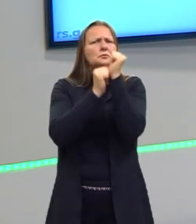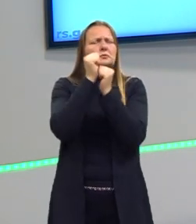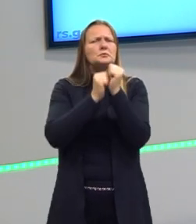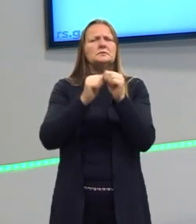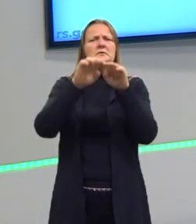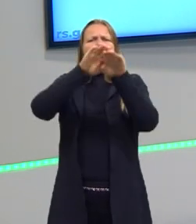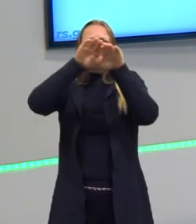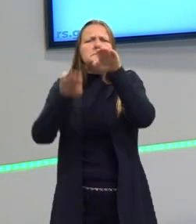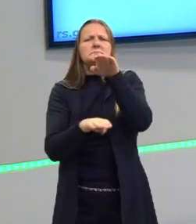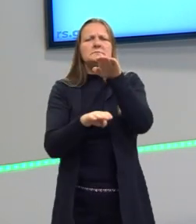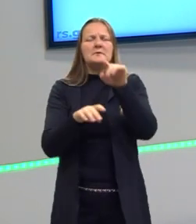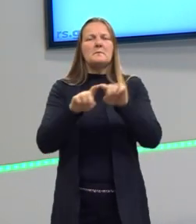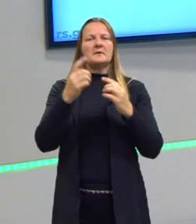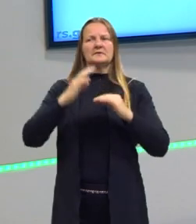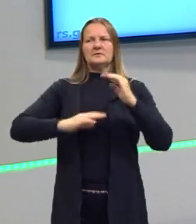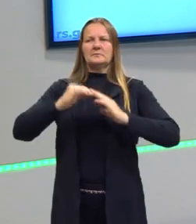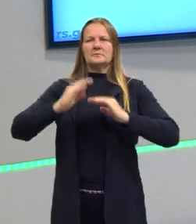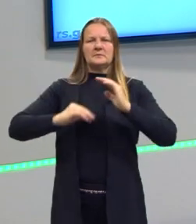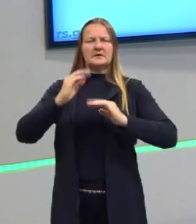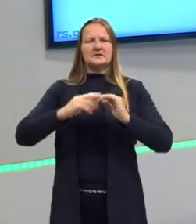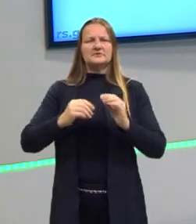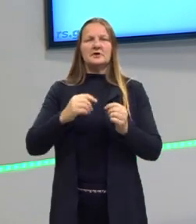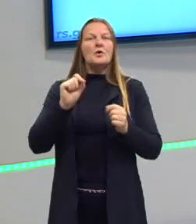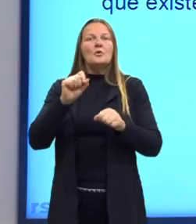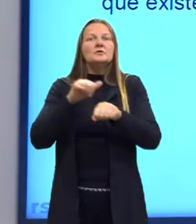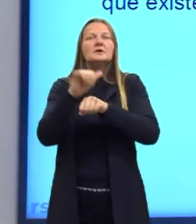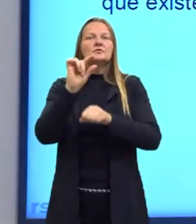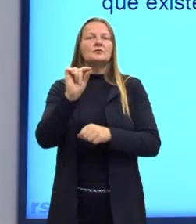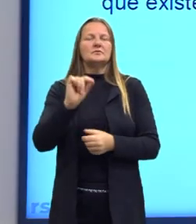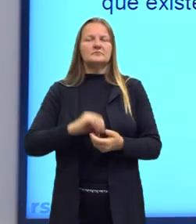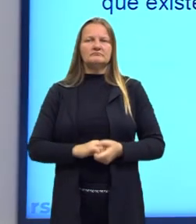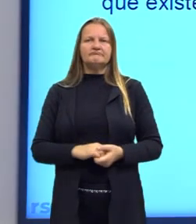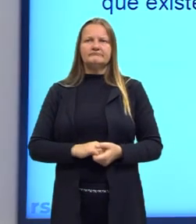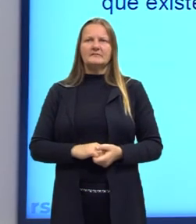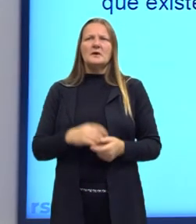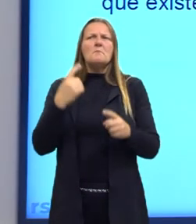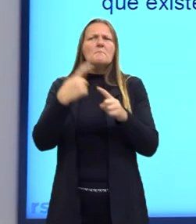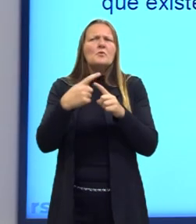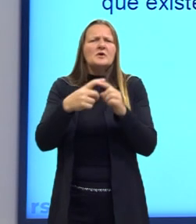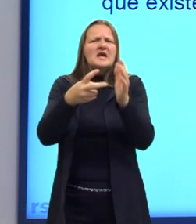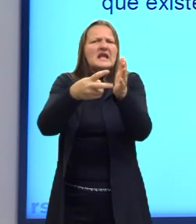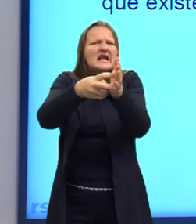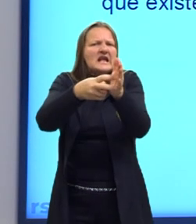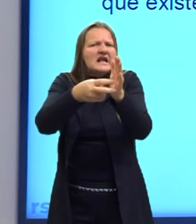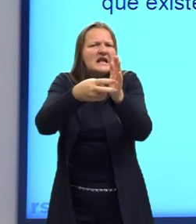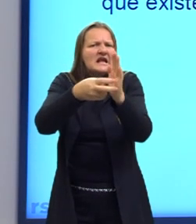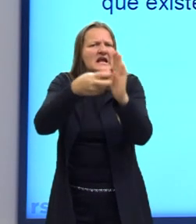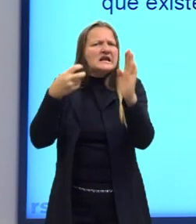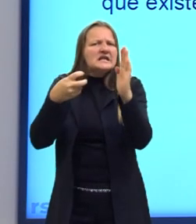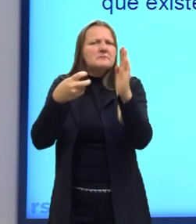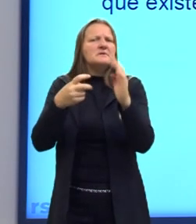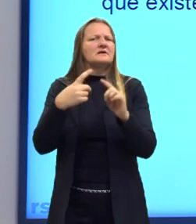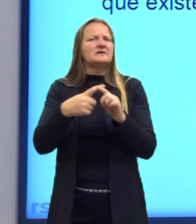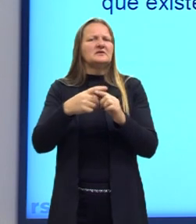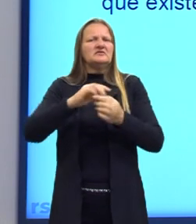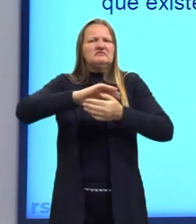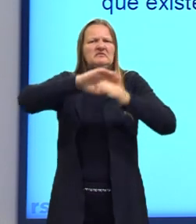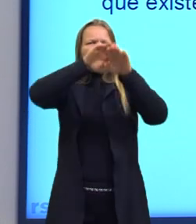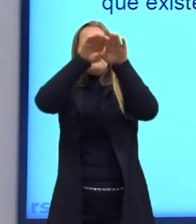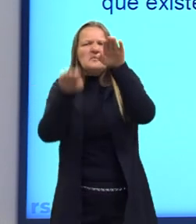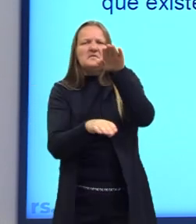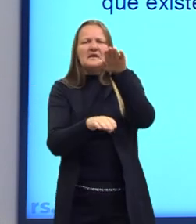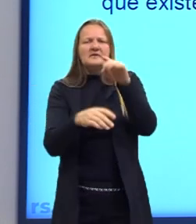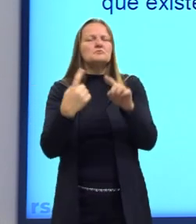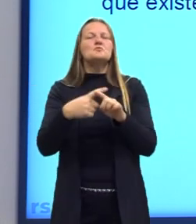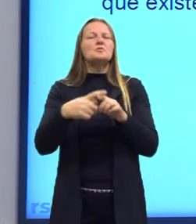desigualdades, mas na prática isso não está acontecendo. Então, olha, por que isso acontece? Por que existe tanta desigualdade? Qual